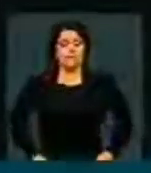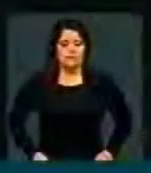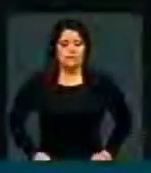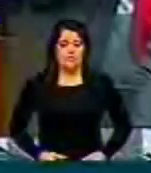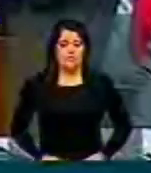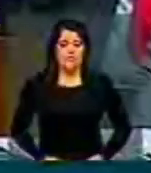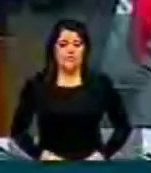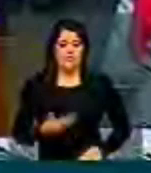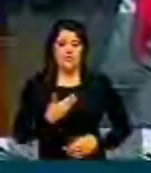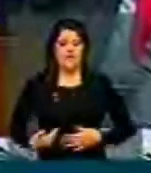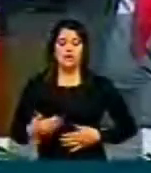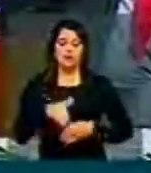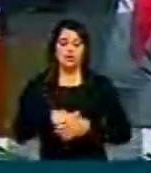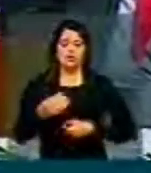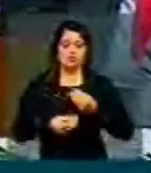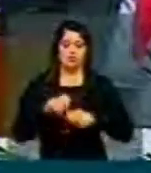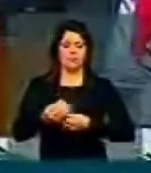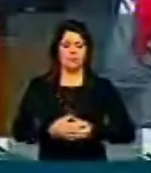Governo, vota? Não.